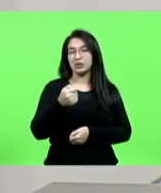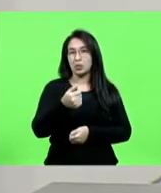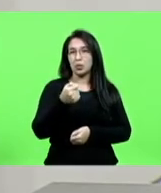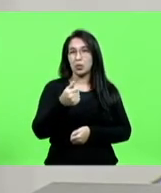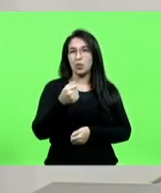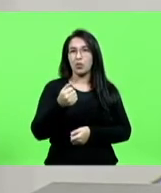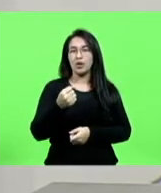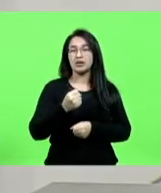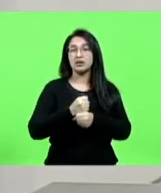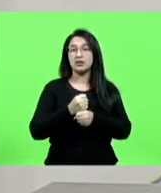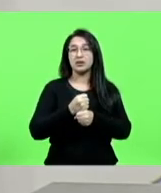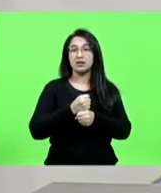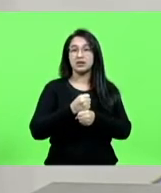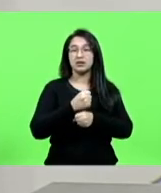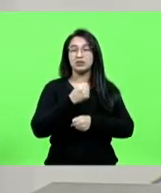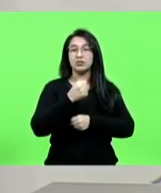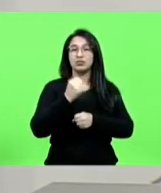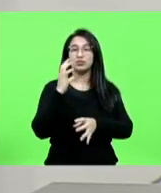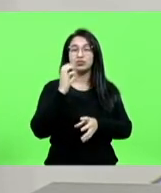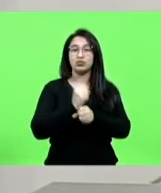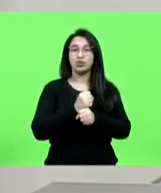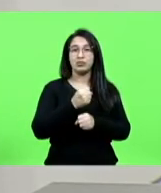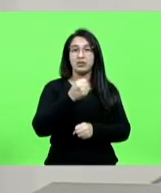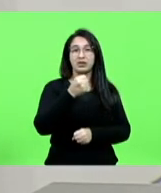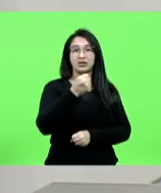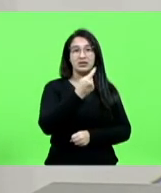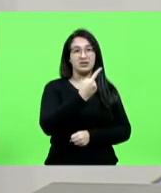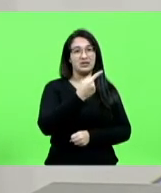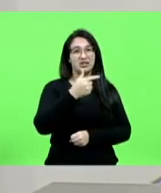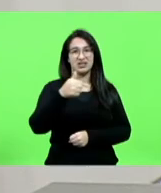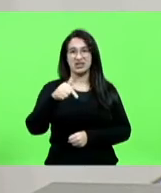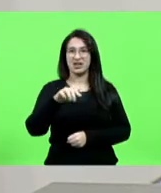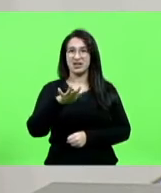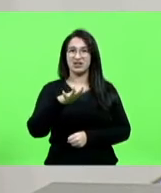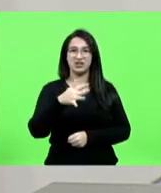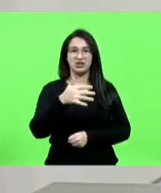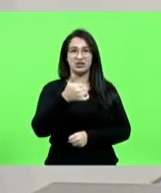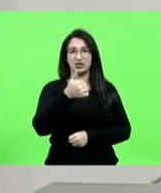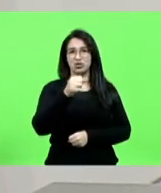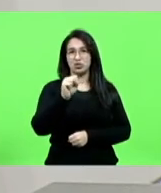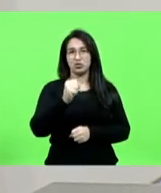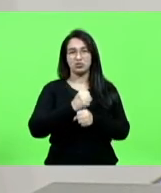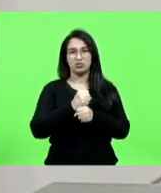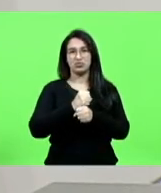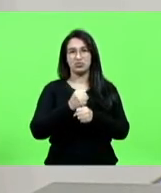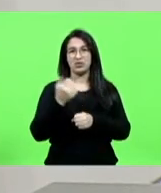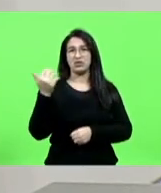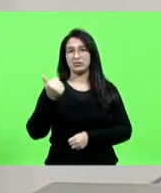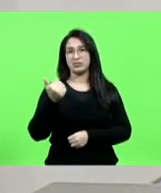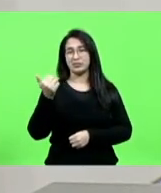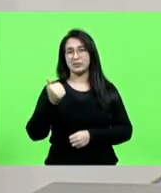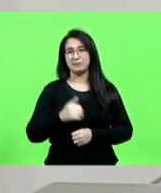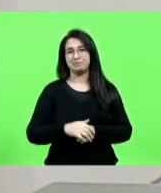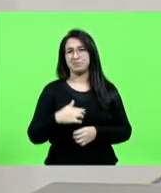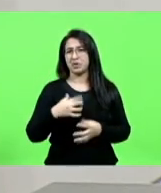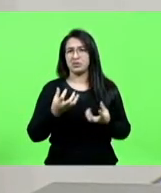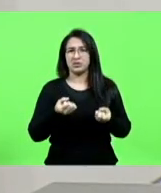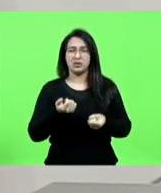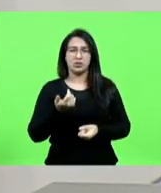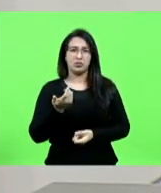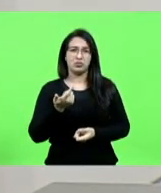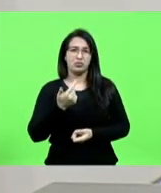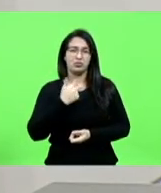anos para aposentadoria então eu não admito quando se apresenta um cálculo de parte da